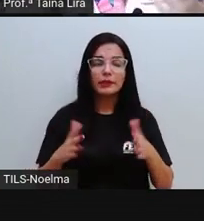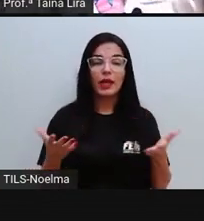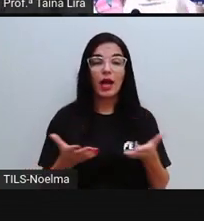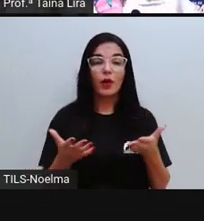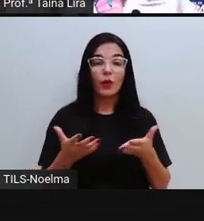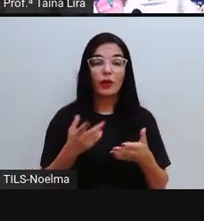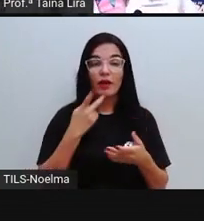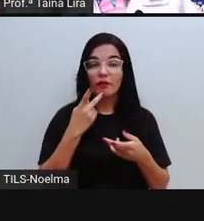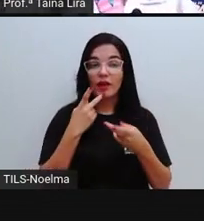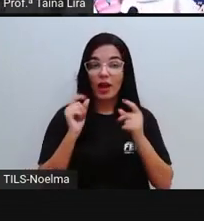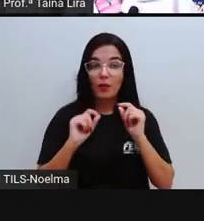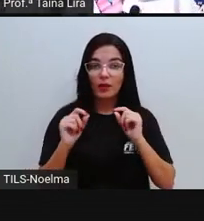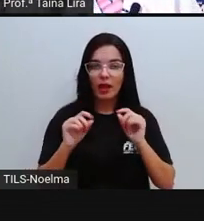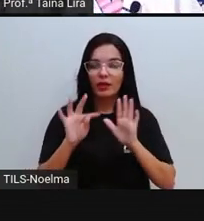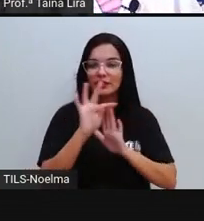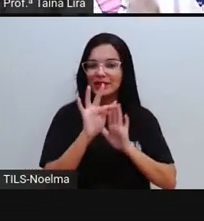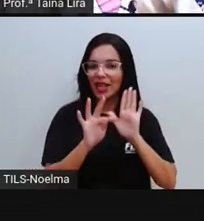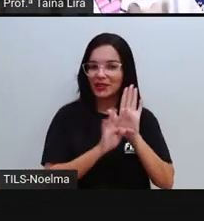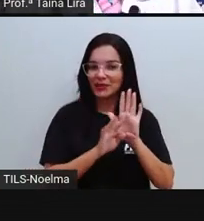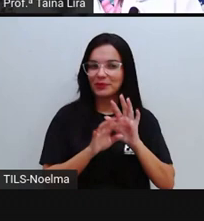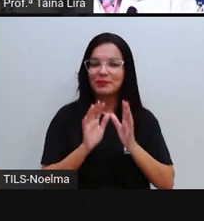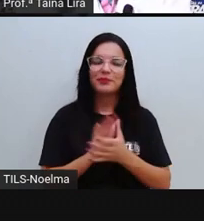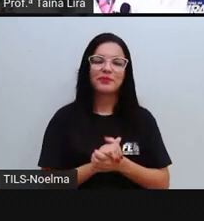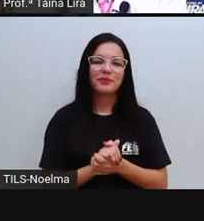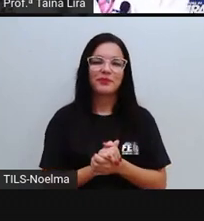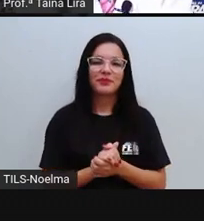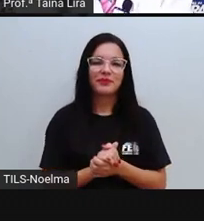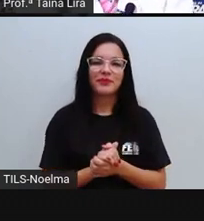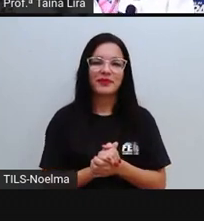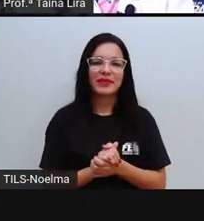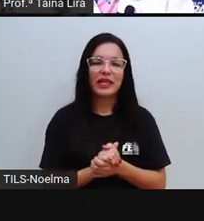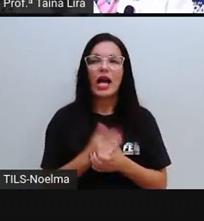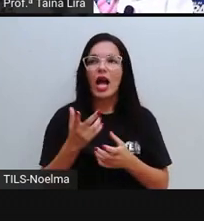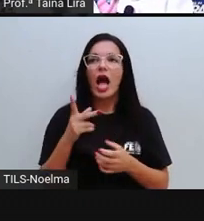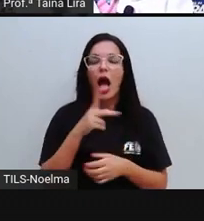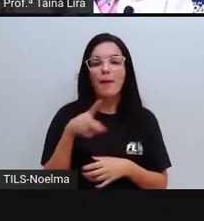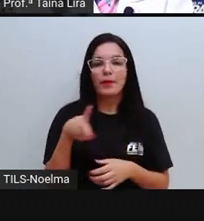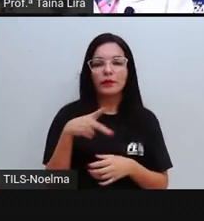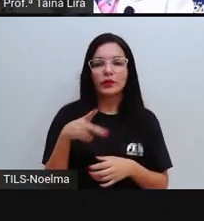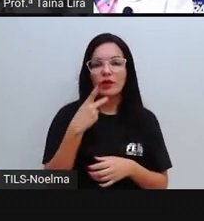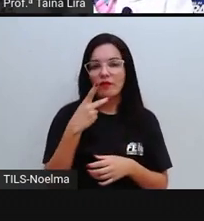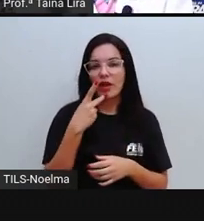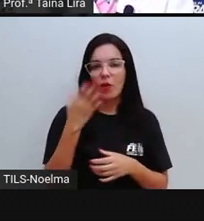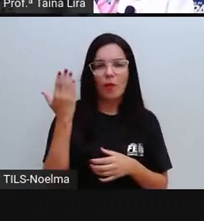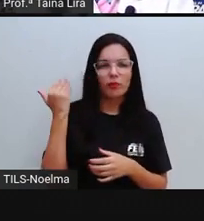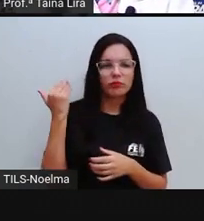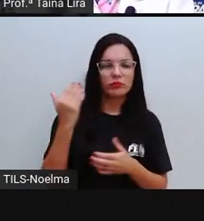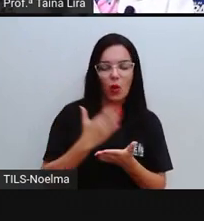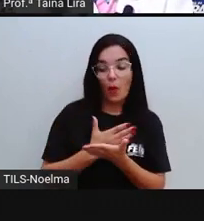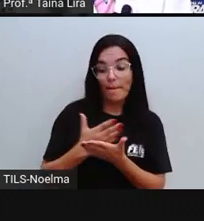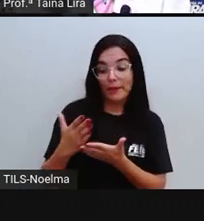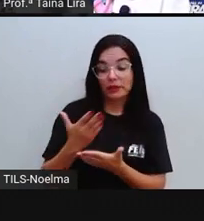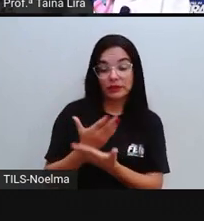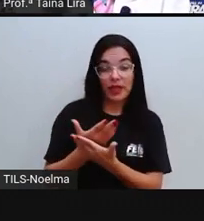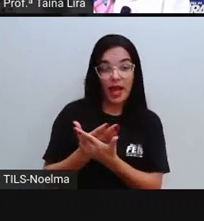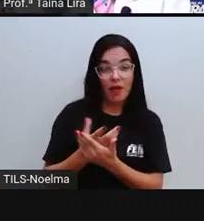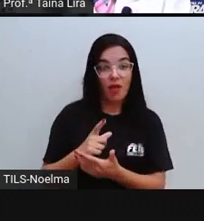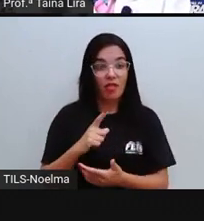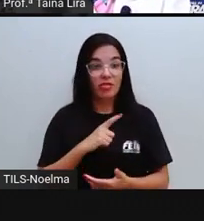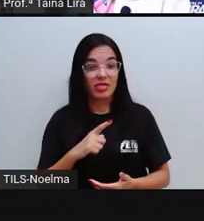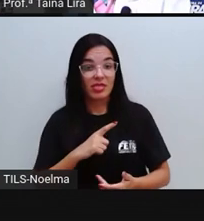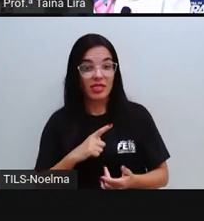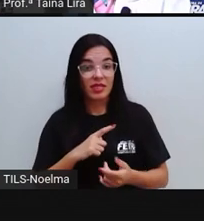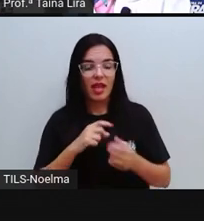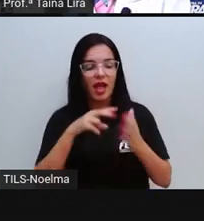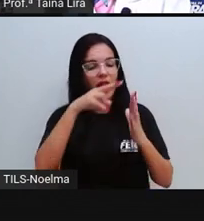sobre esse texto, tá? Então, segundo o ano, a Pró falou lá no início, né? Que nós iríamos, que a